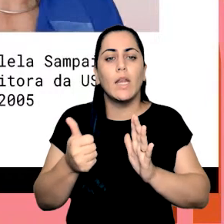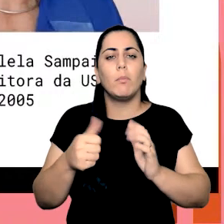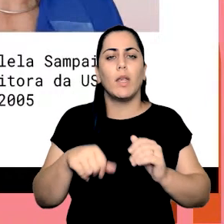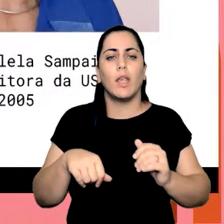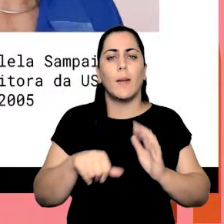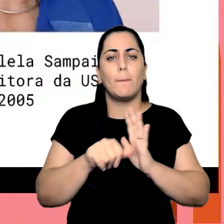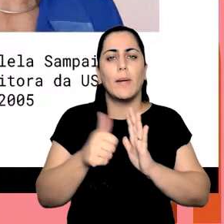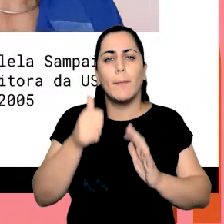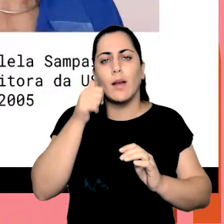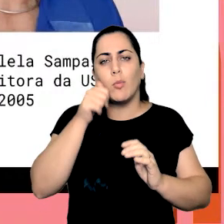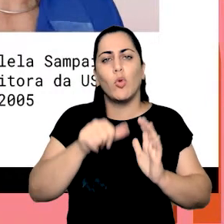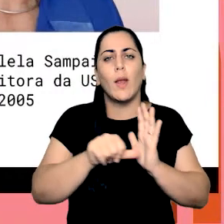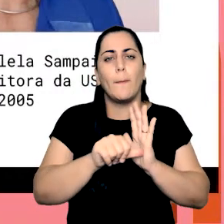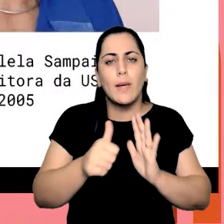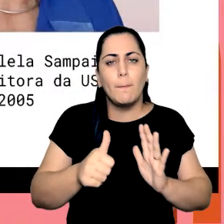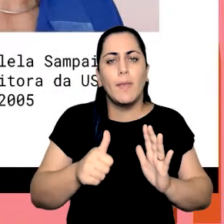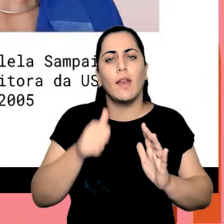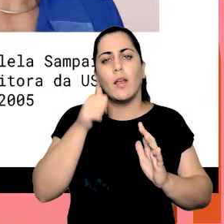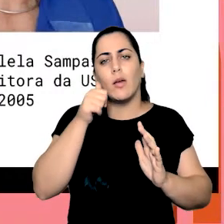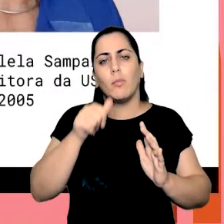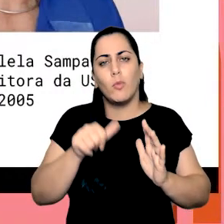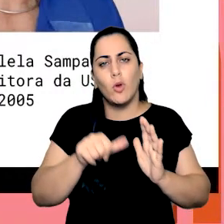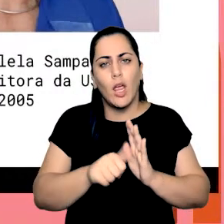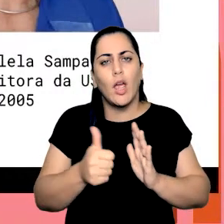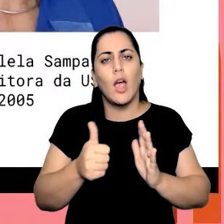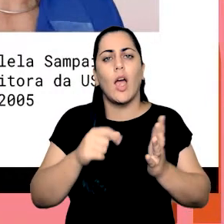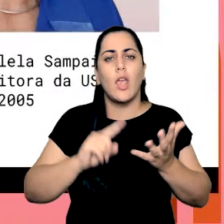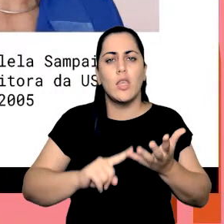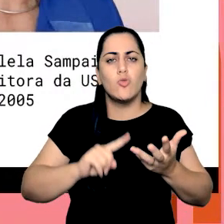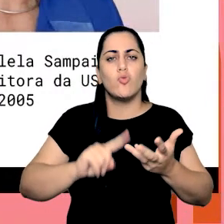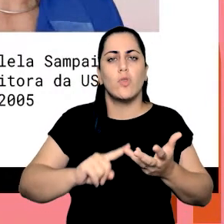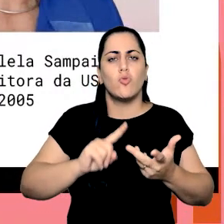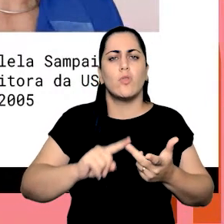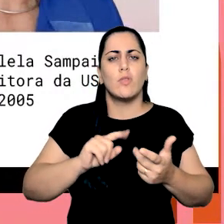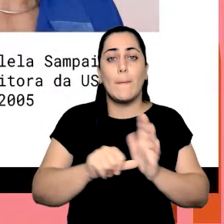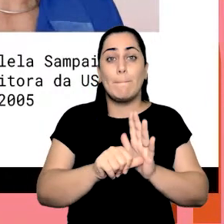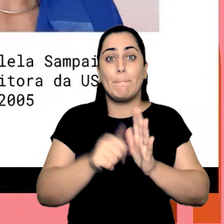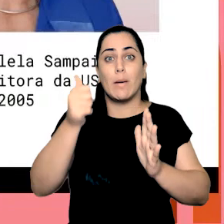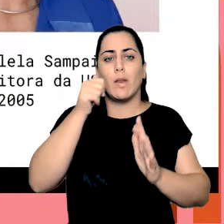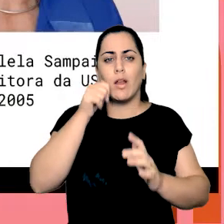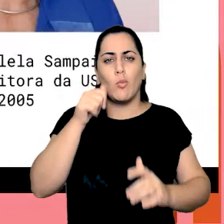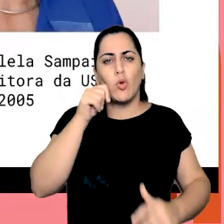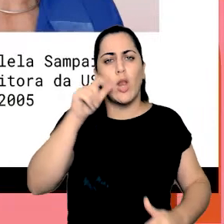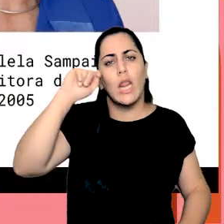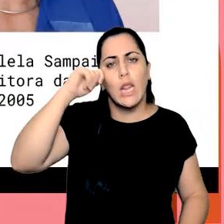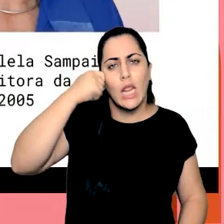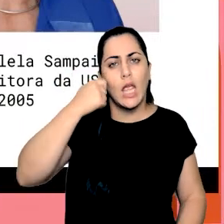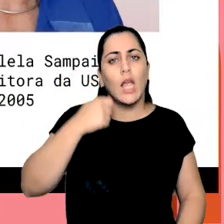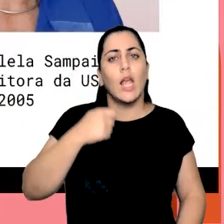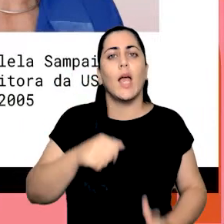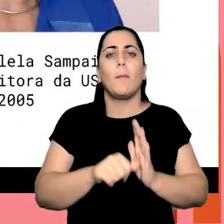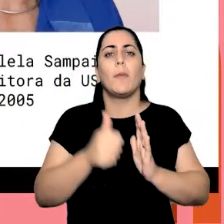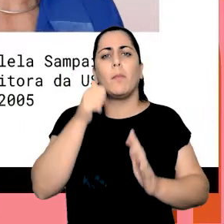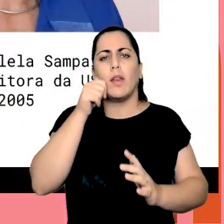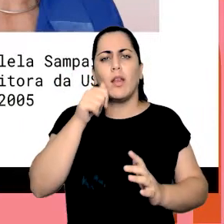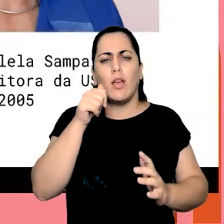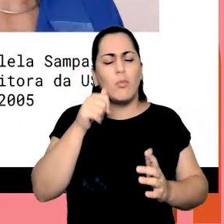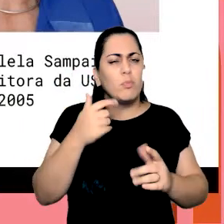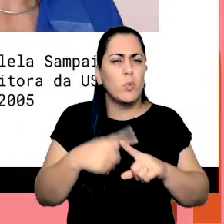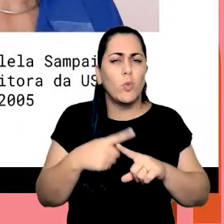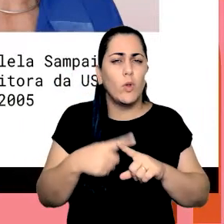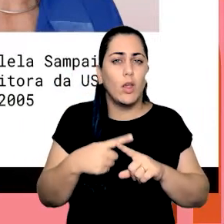A, a primeira A, né, a primeira mulher A, a primeira mulher negra A, a primeira mulher preta A.